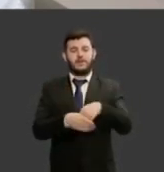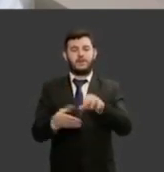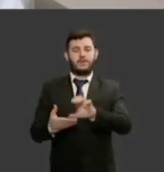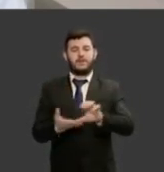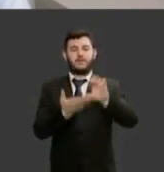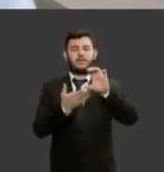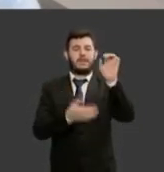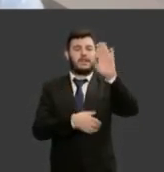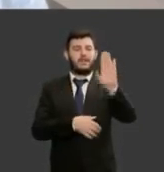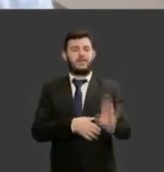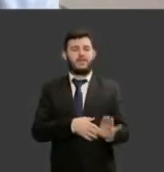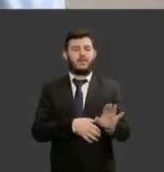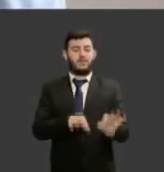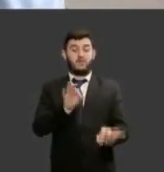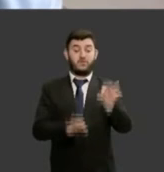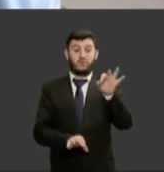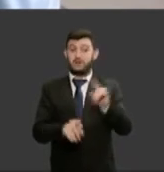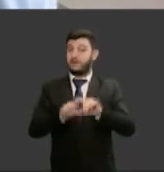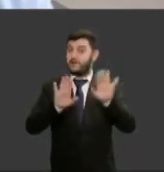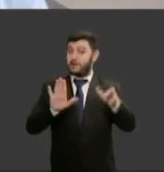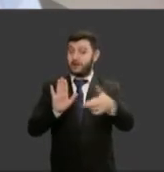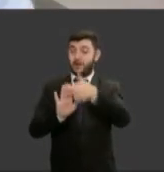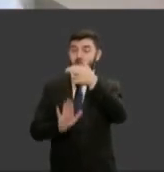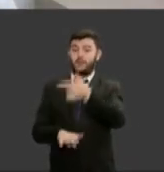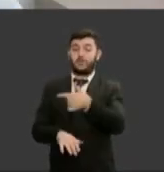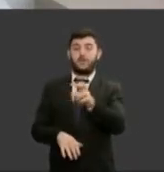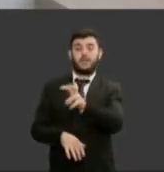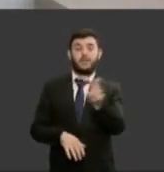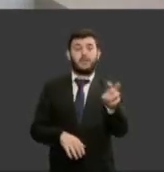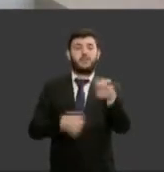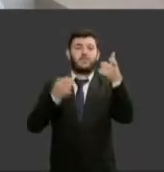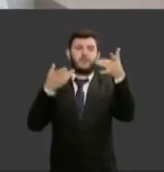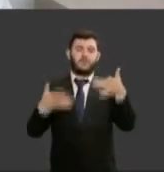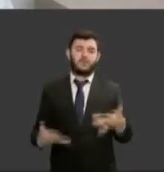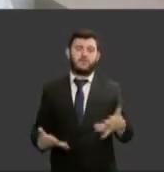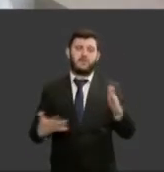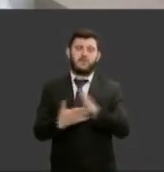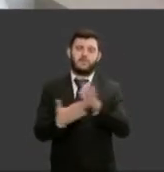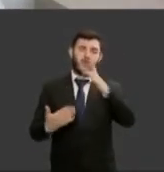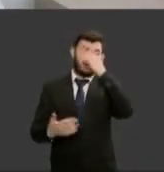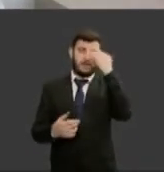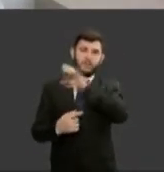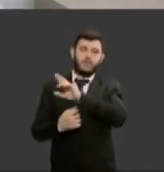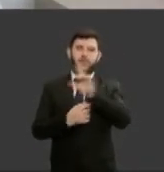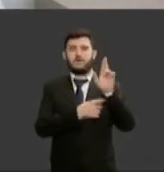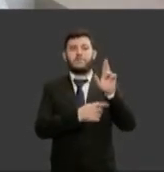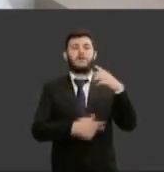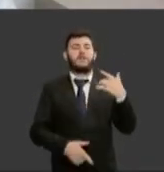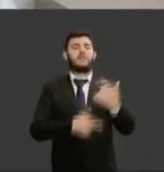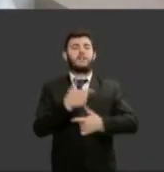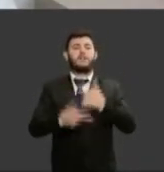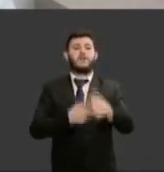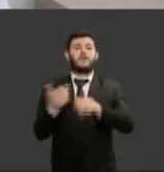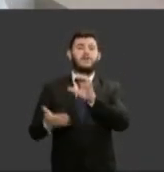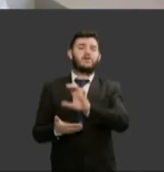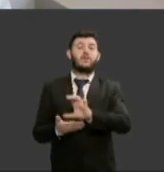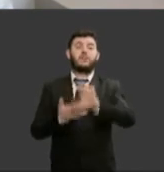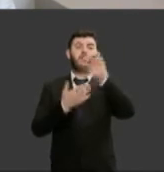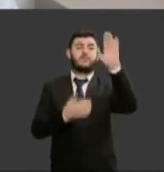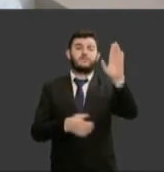mas a resolução 255 que aqui foi mencionada por alguns do Conselho Nacional de Justiça de 4 de setembro de 2008